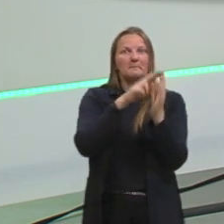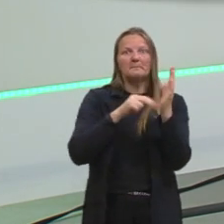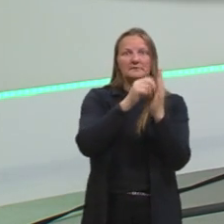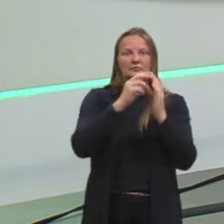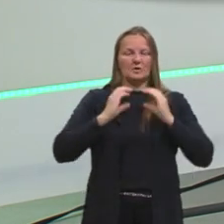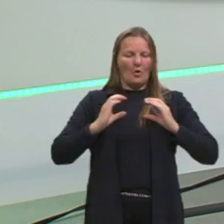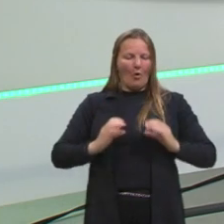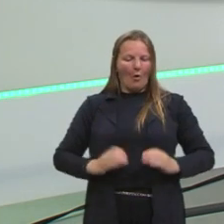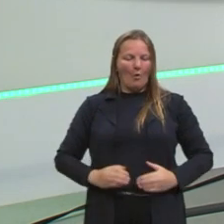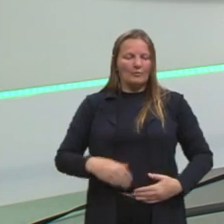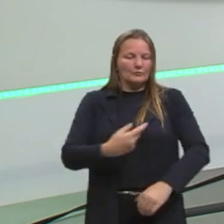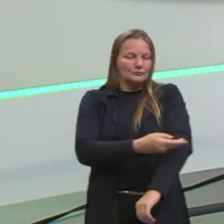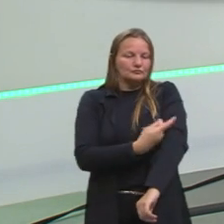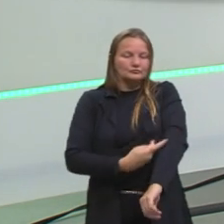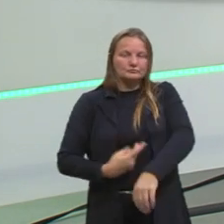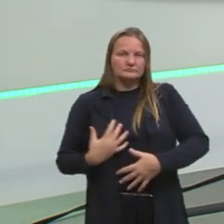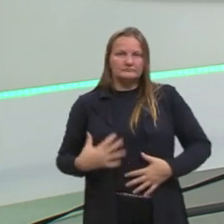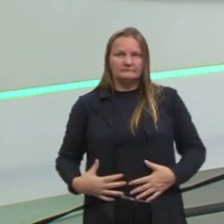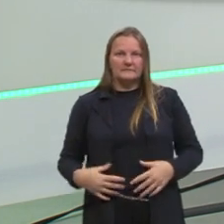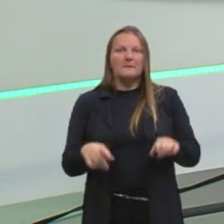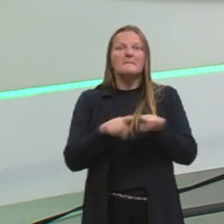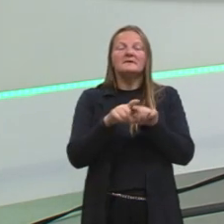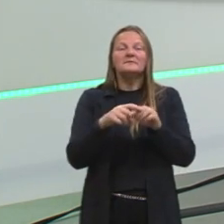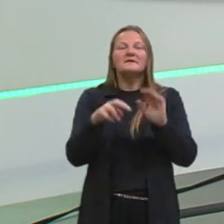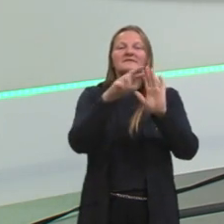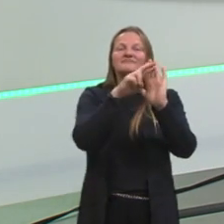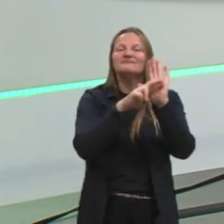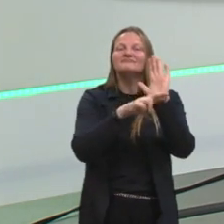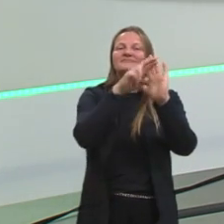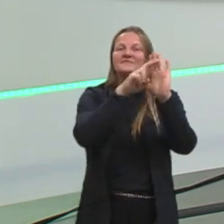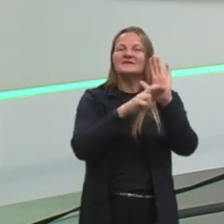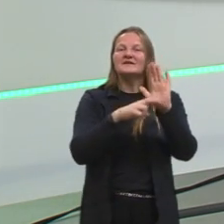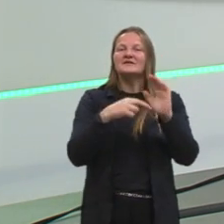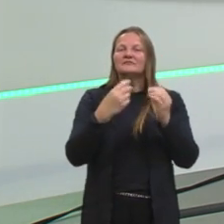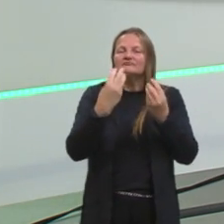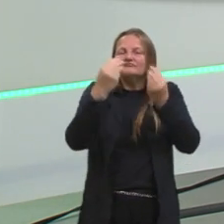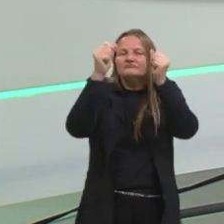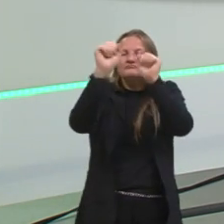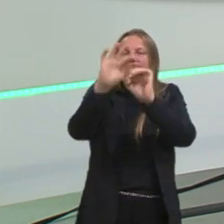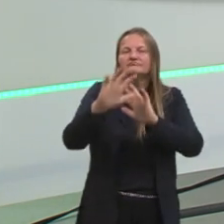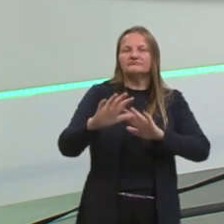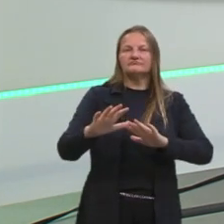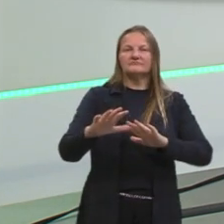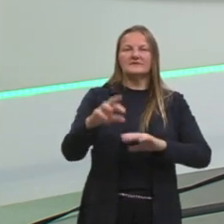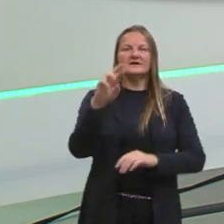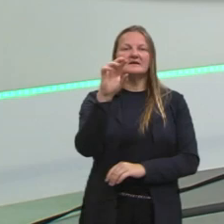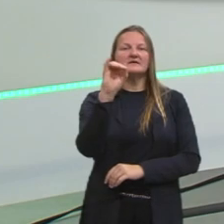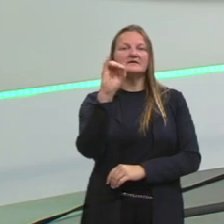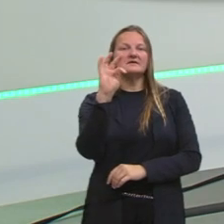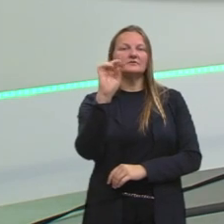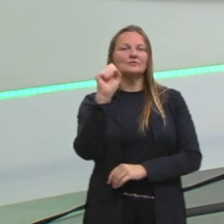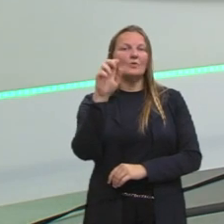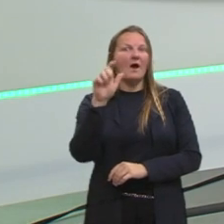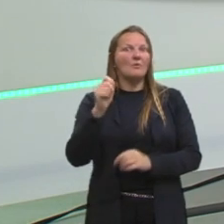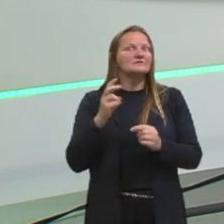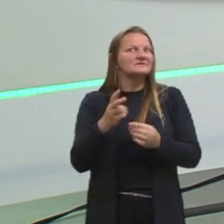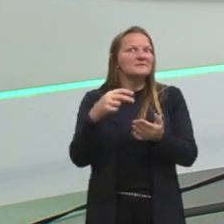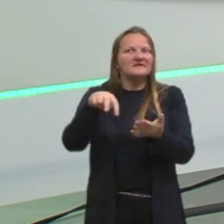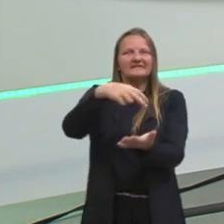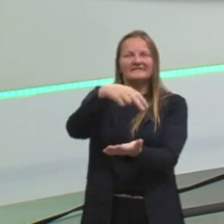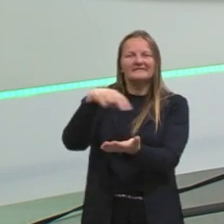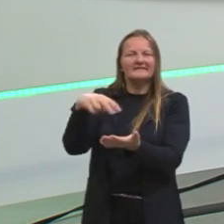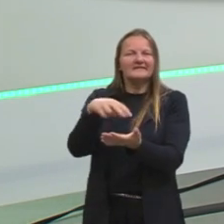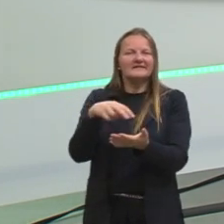vestiam, mas nós também estamos falando dos rituais. E os rituais, eles vêm acompanhados da dança, de